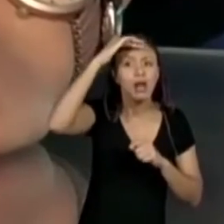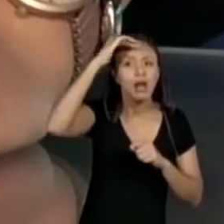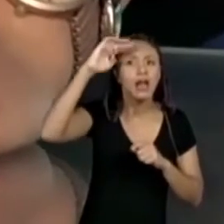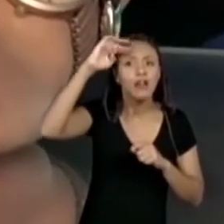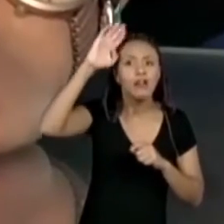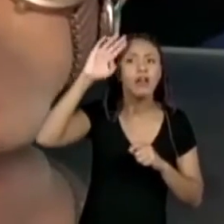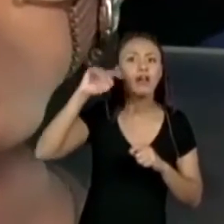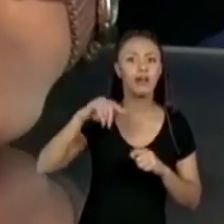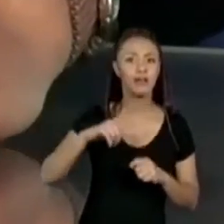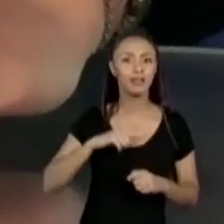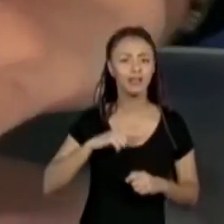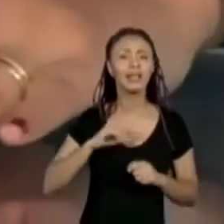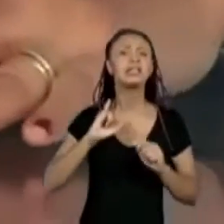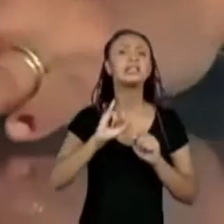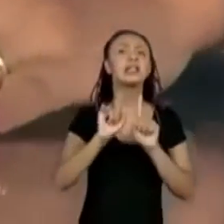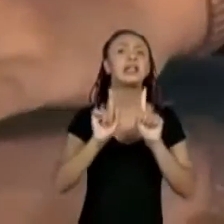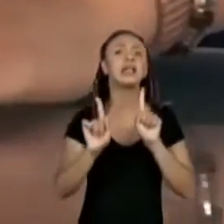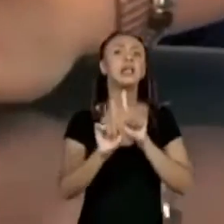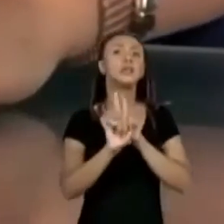E se eu fizer o contrário?